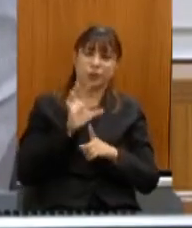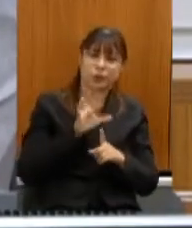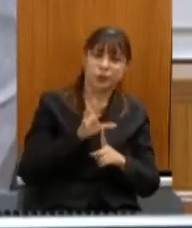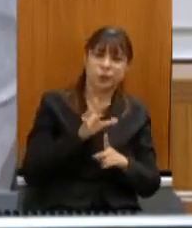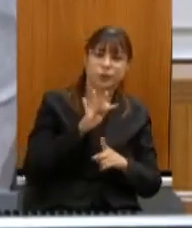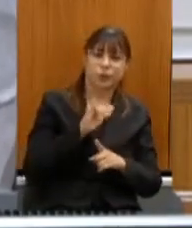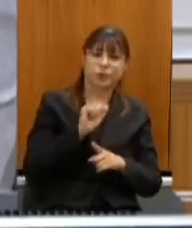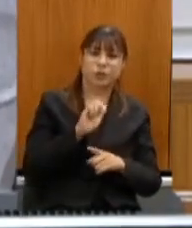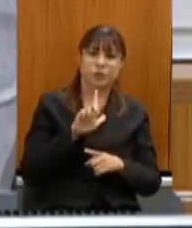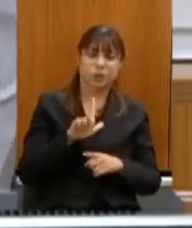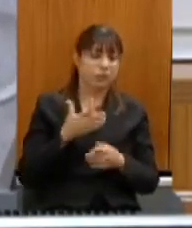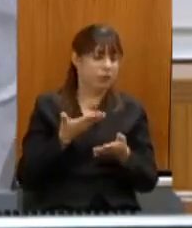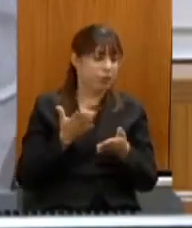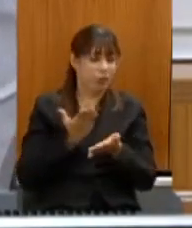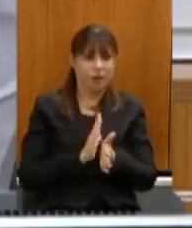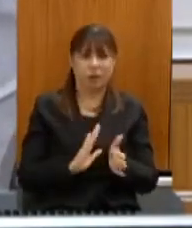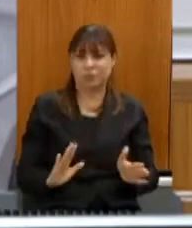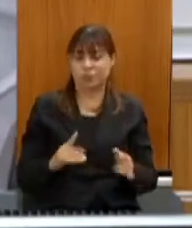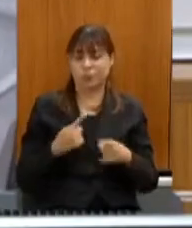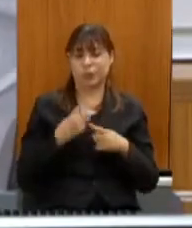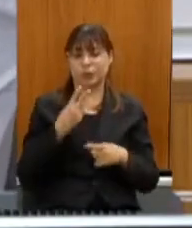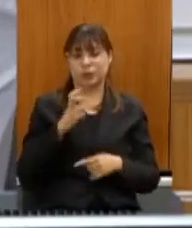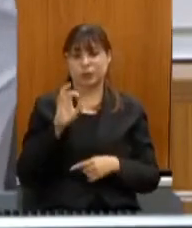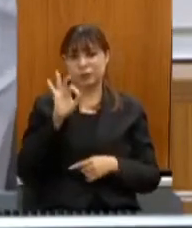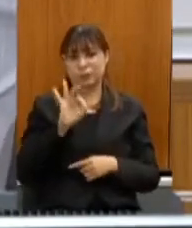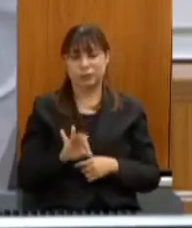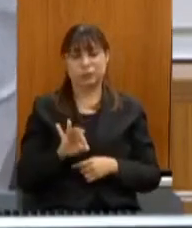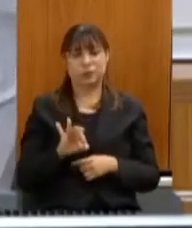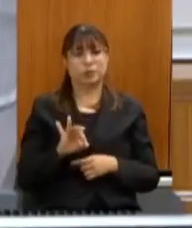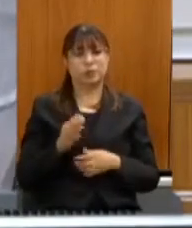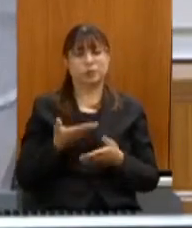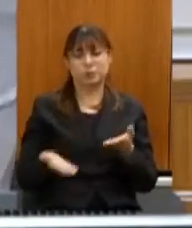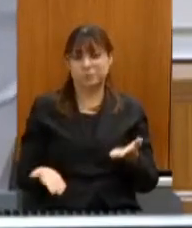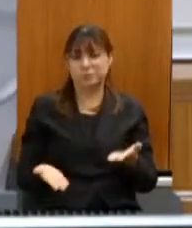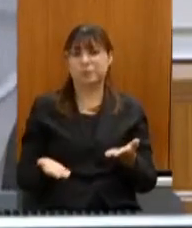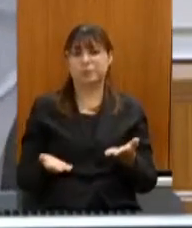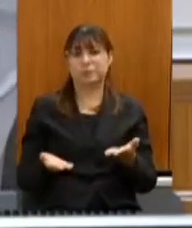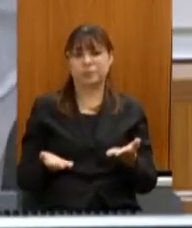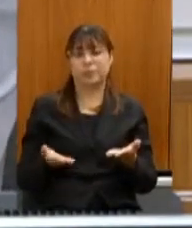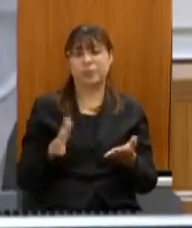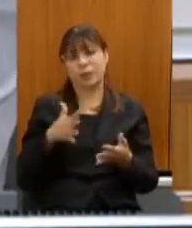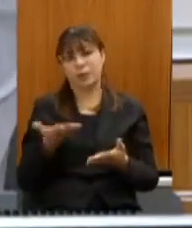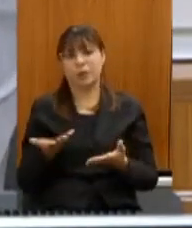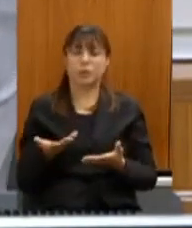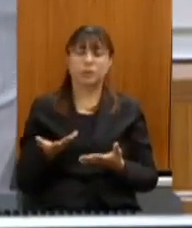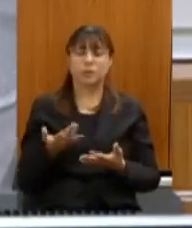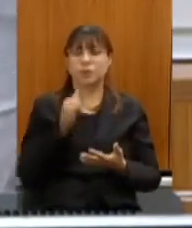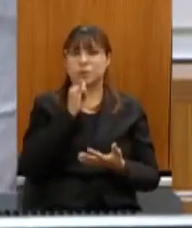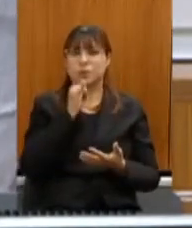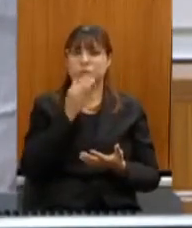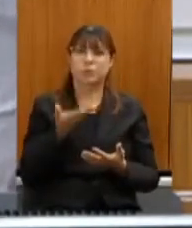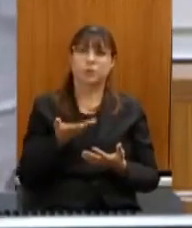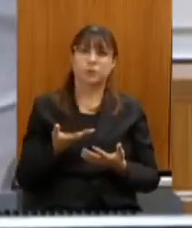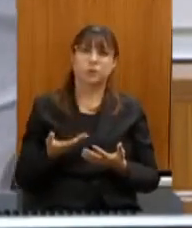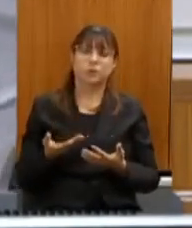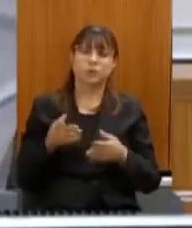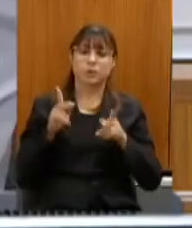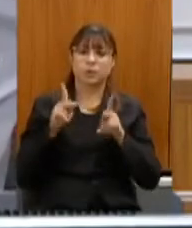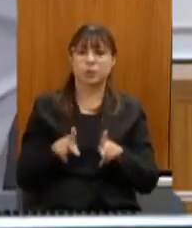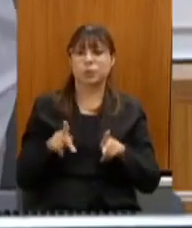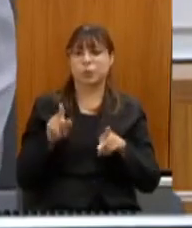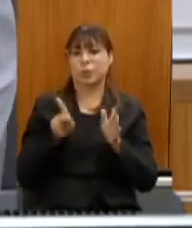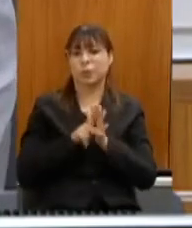ICMS porque esses 35% onerou talvez fazer um escalonamento por exemplo para quem for do